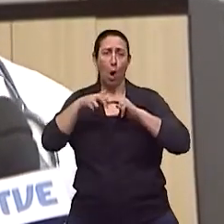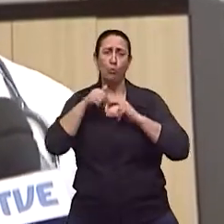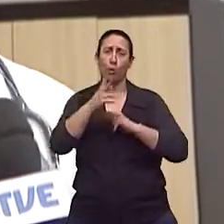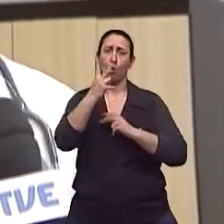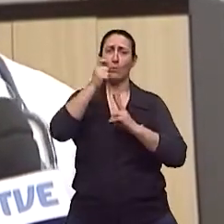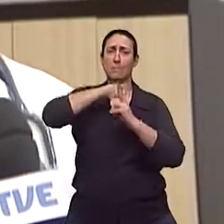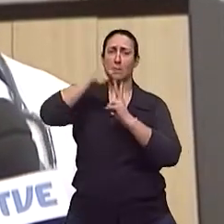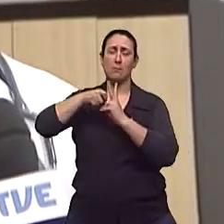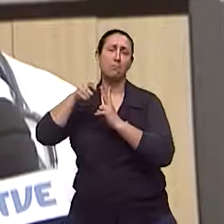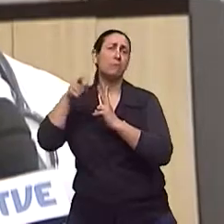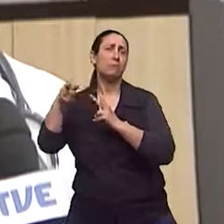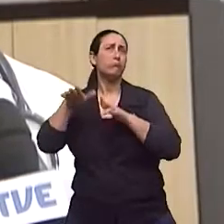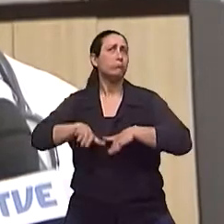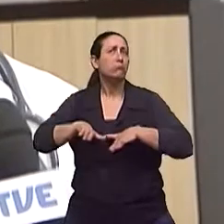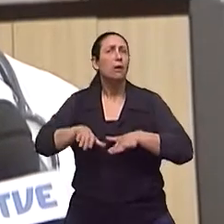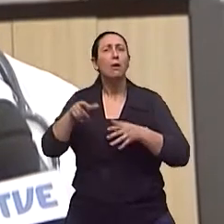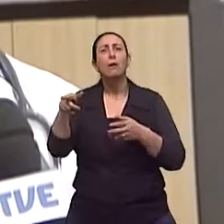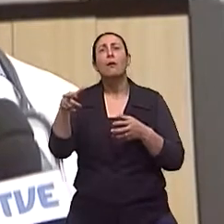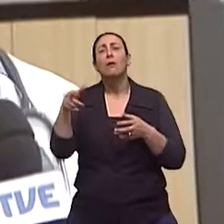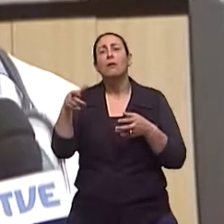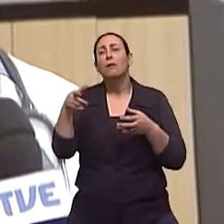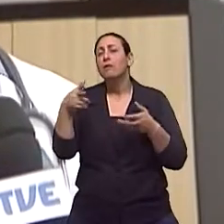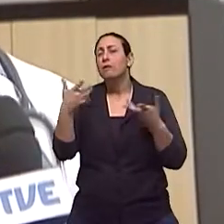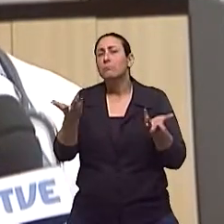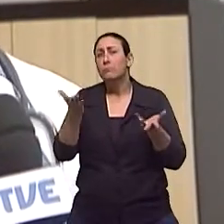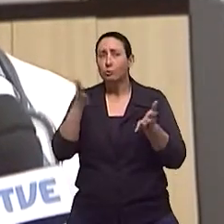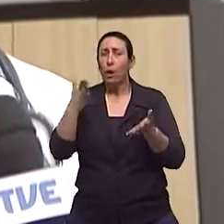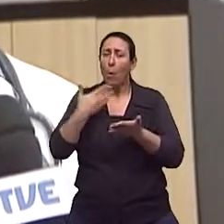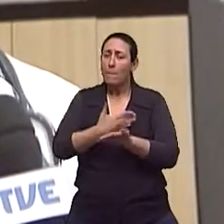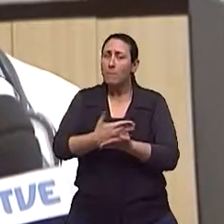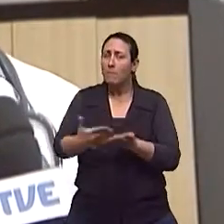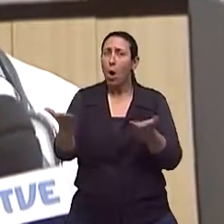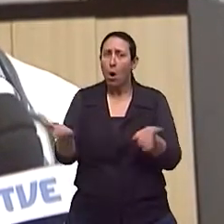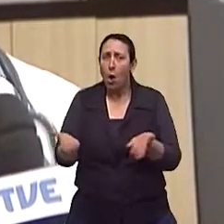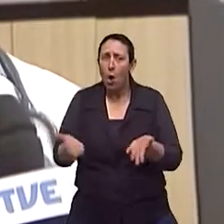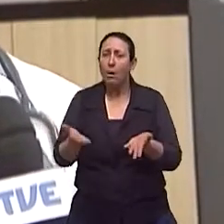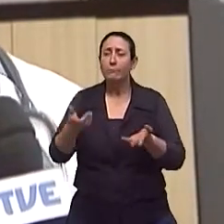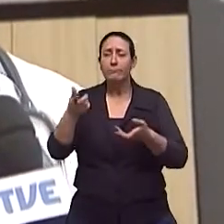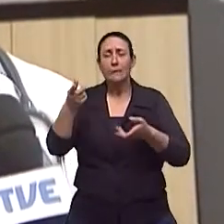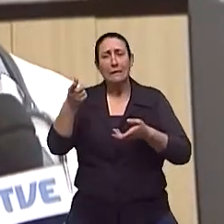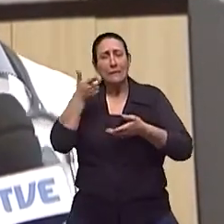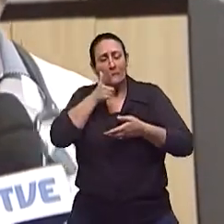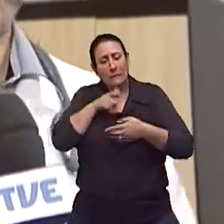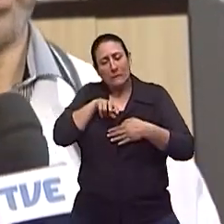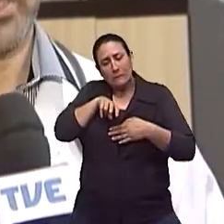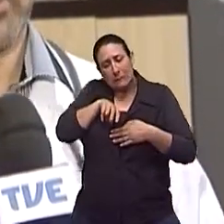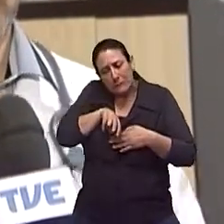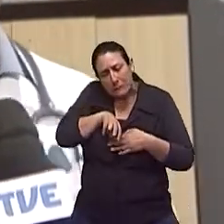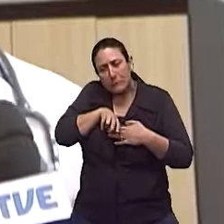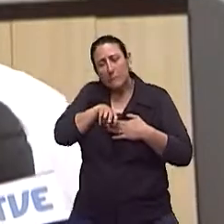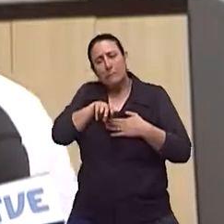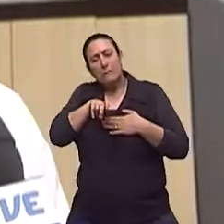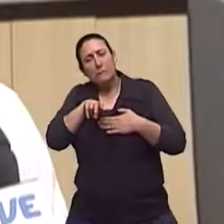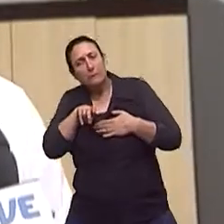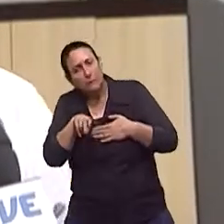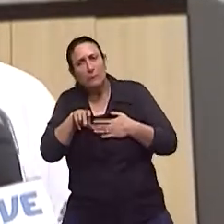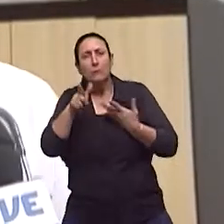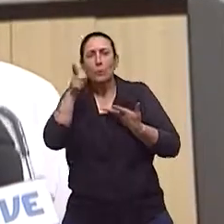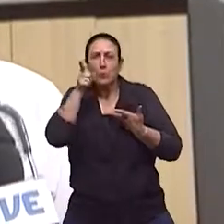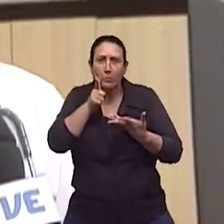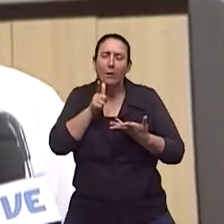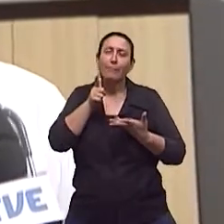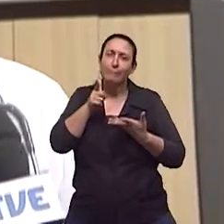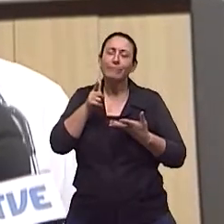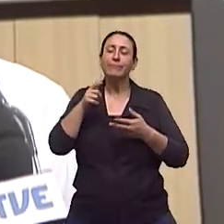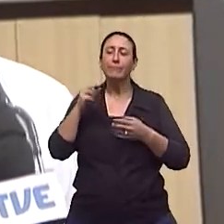Agora que ele está recém começando a poder apoiar o membro e a fazer uma fisioterapia que nós chamamos de apoio